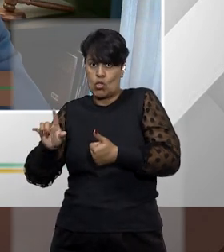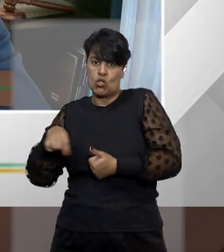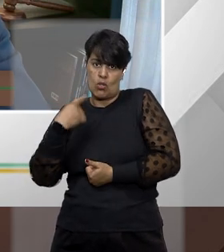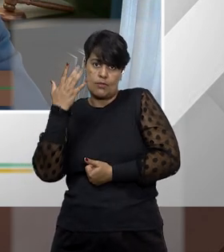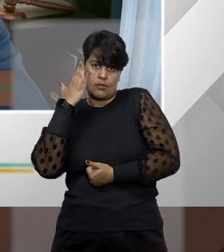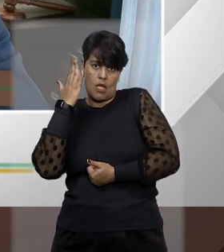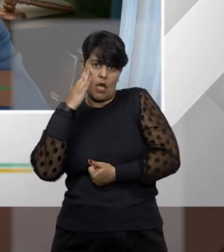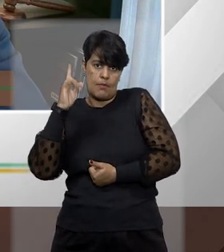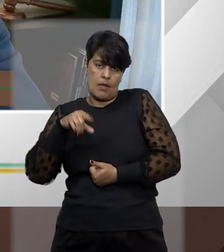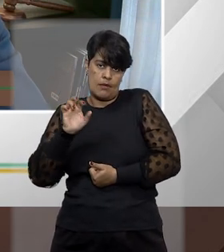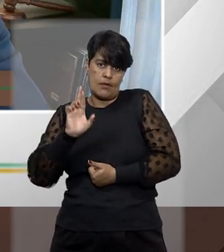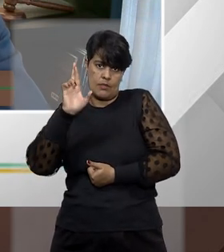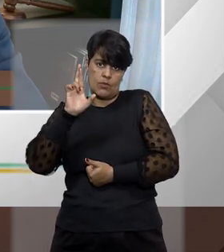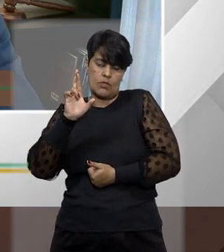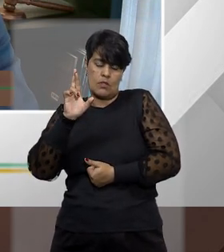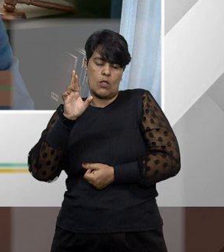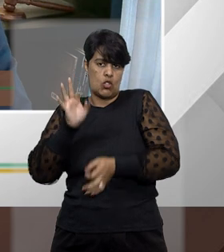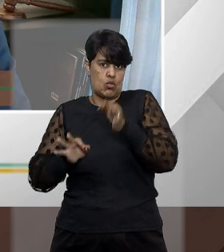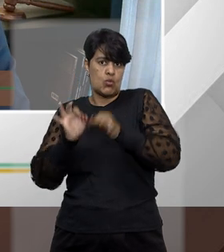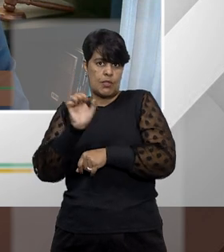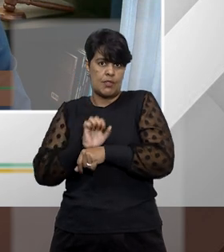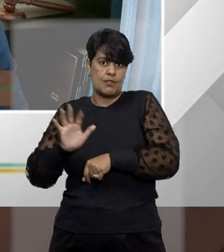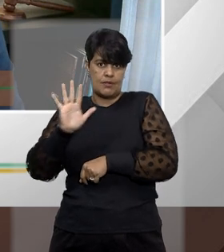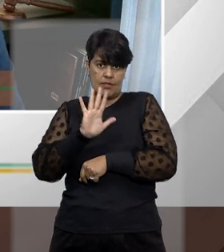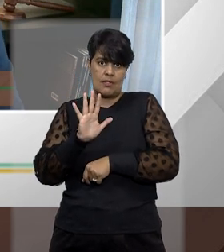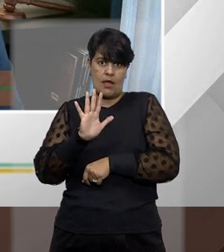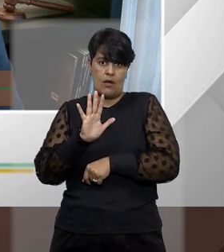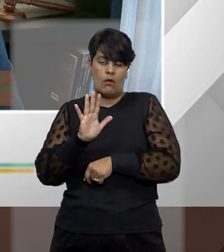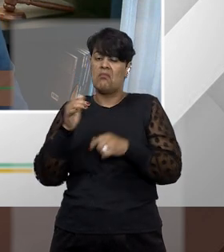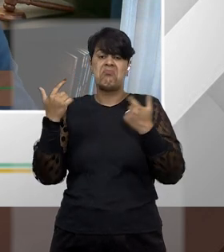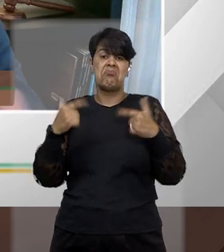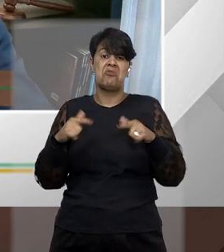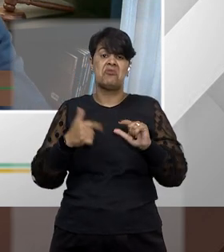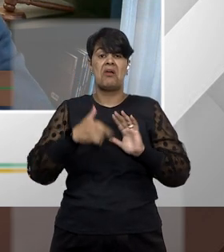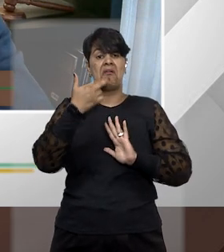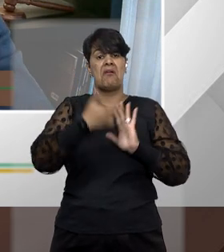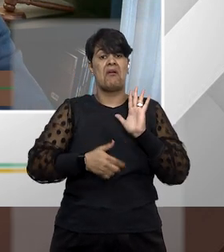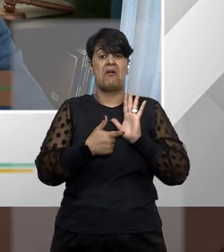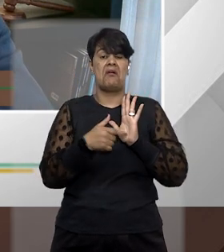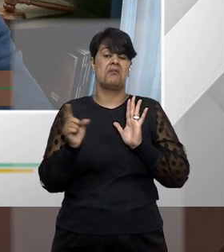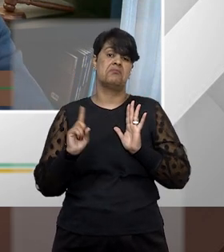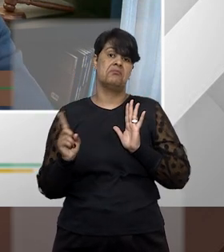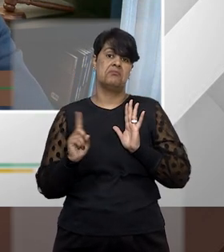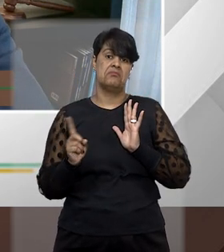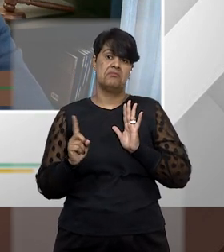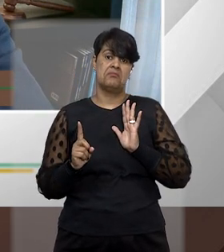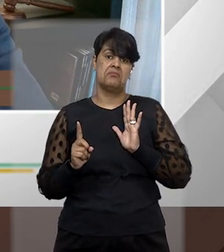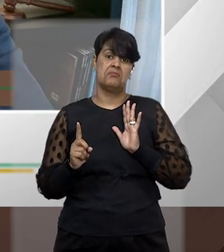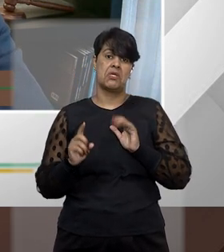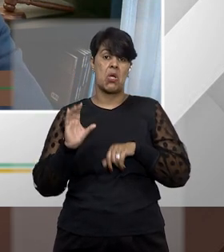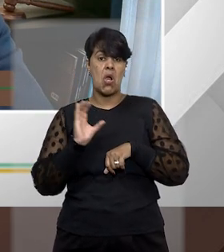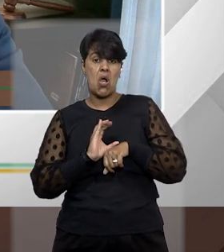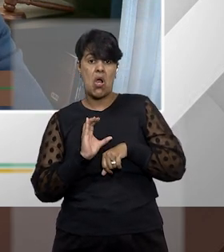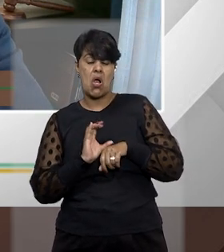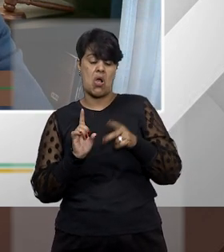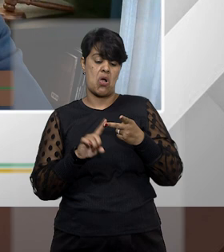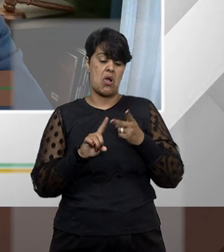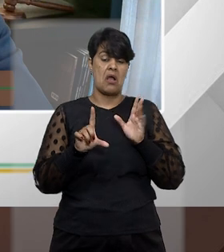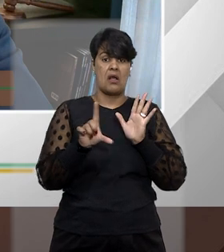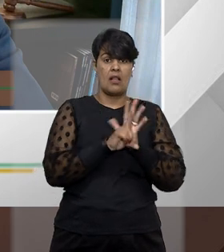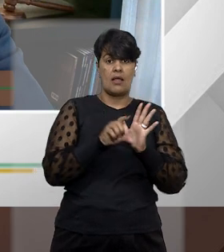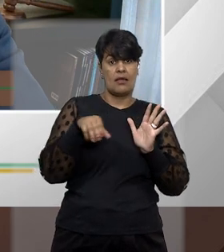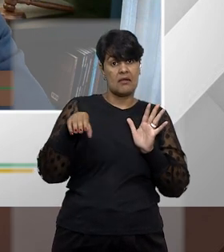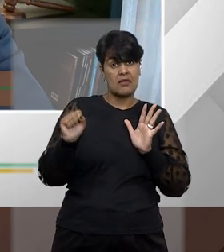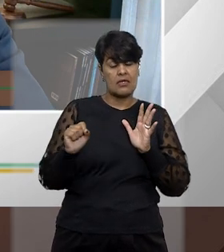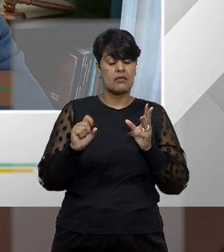sabemos é da justiça estadual não há nenhuma regra nem na Constituição nem na lei do mandado de